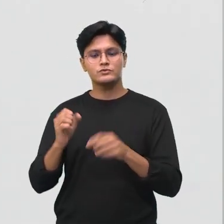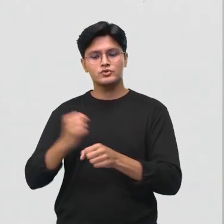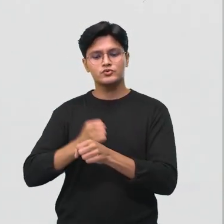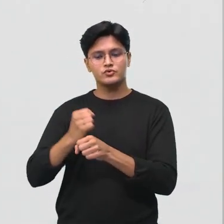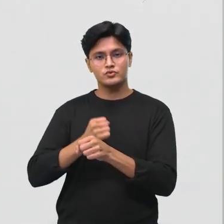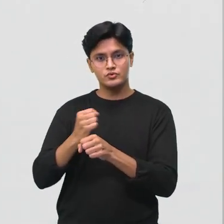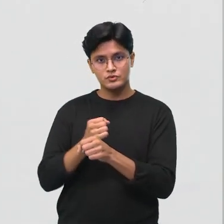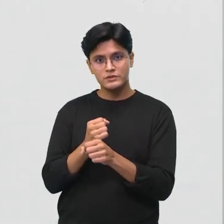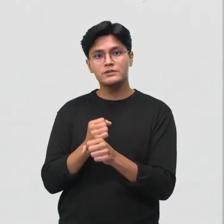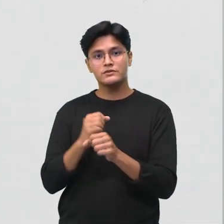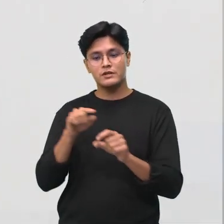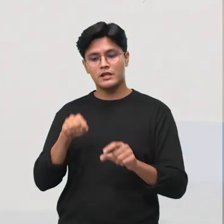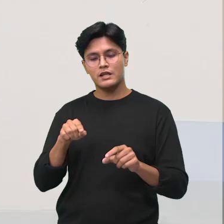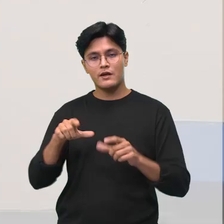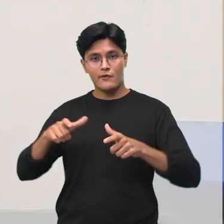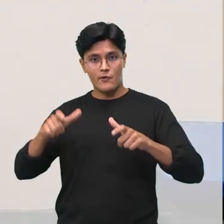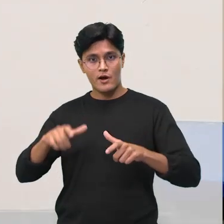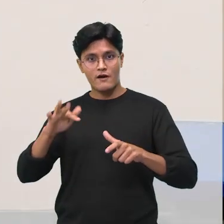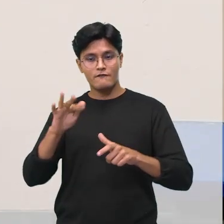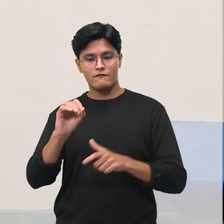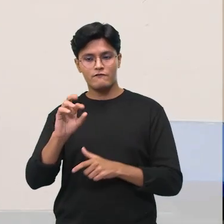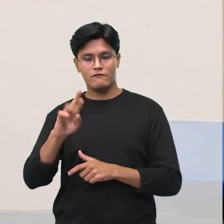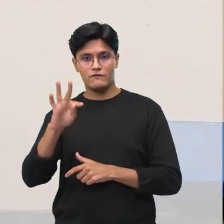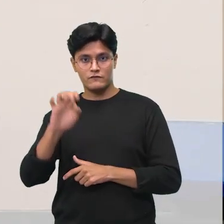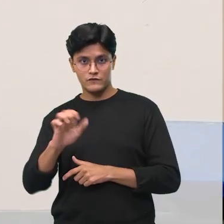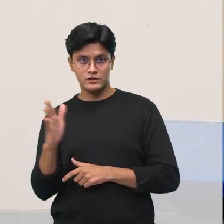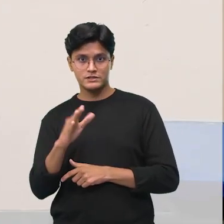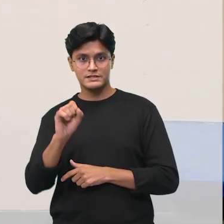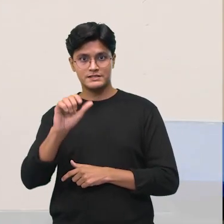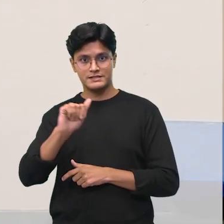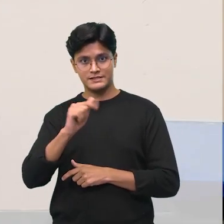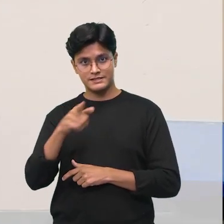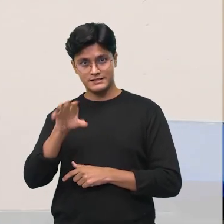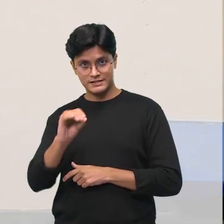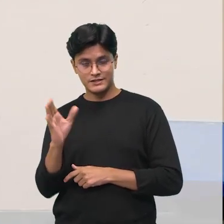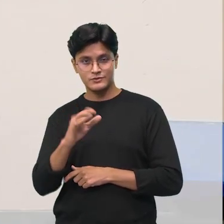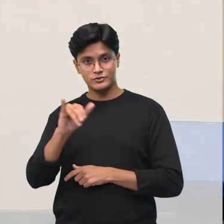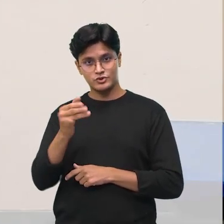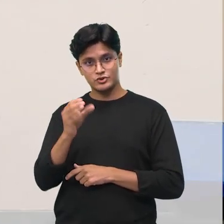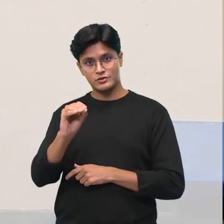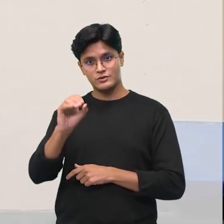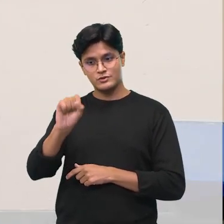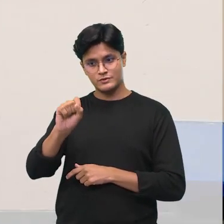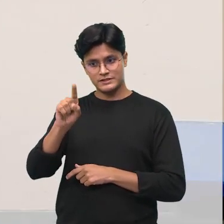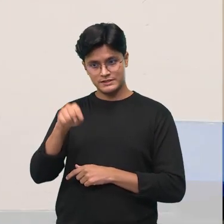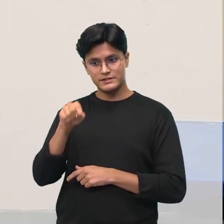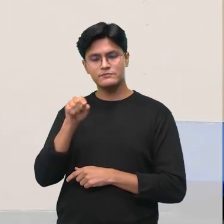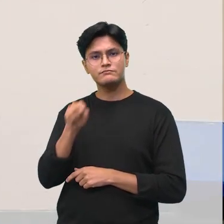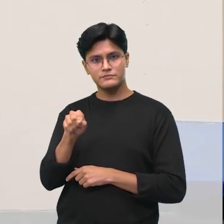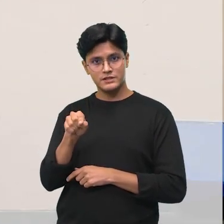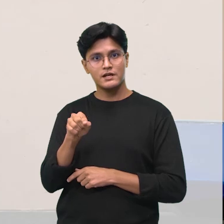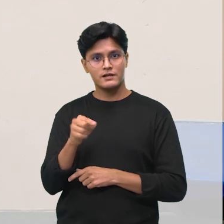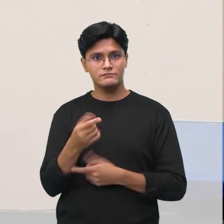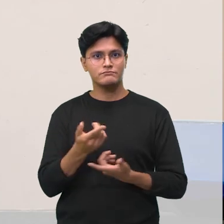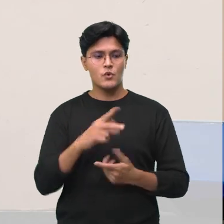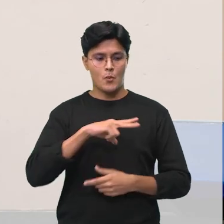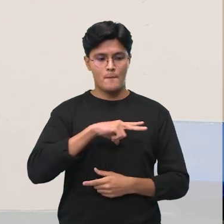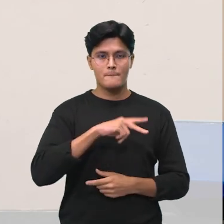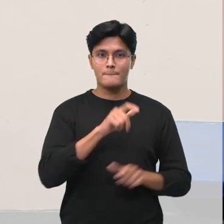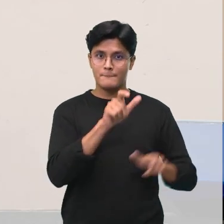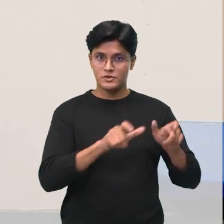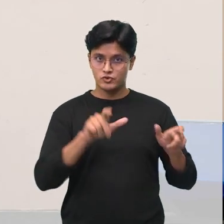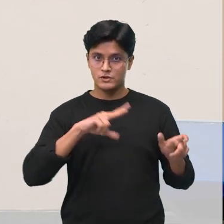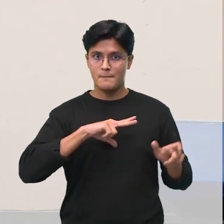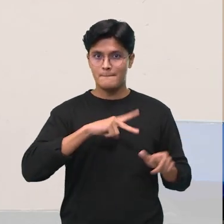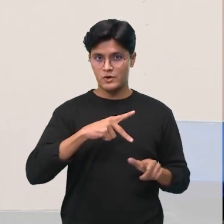São José do Rio Negro, uma fortaleza que foi construída pelos portugueses, bem ali no ponto